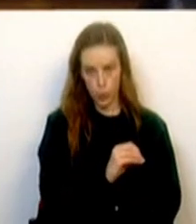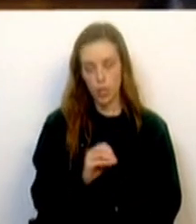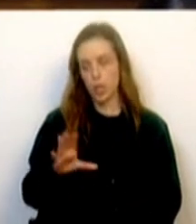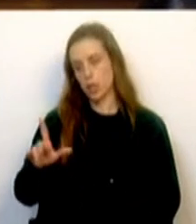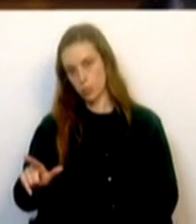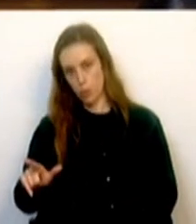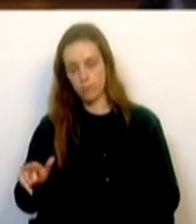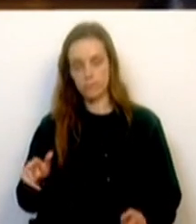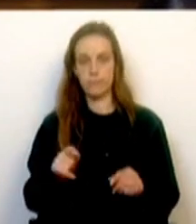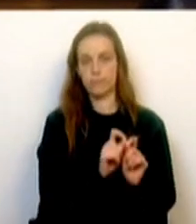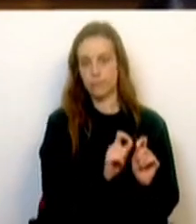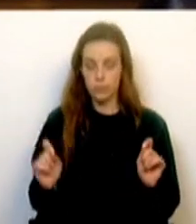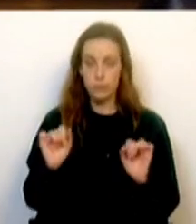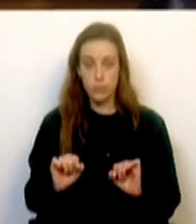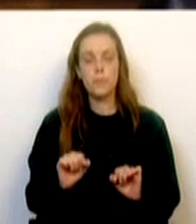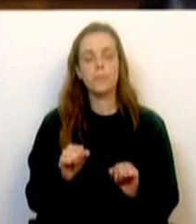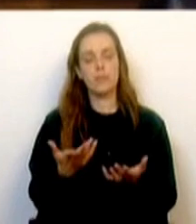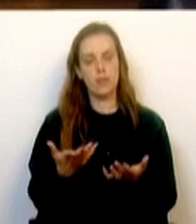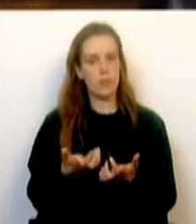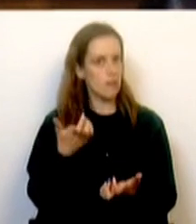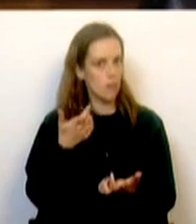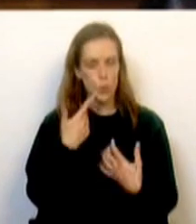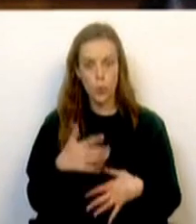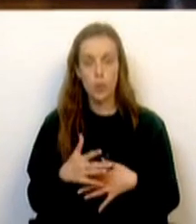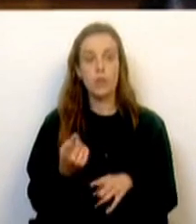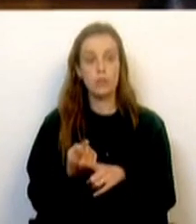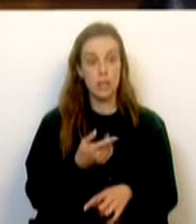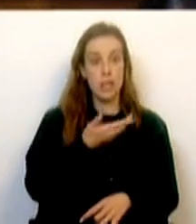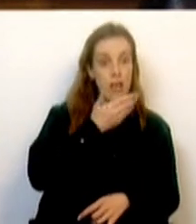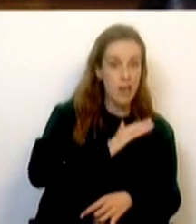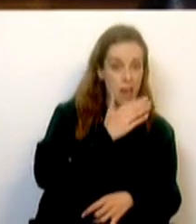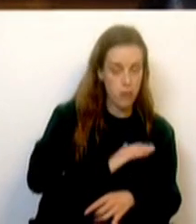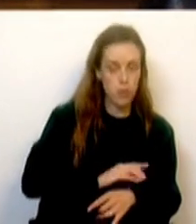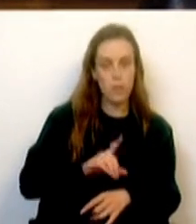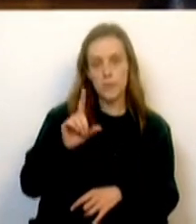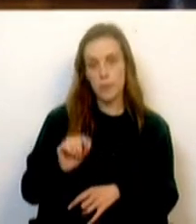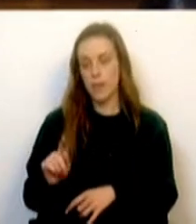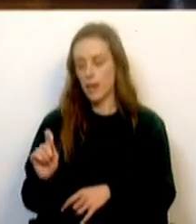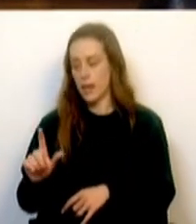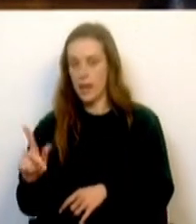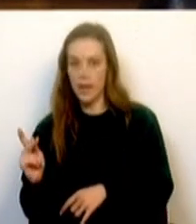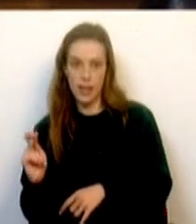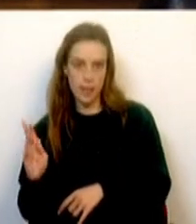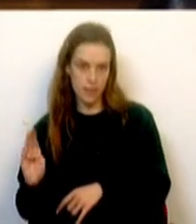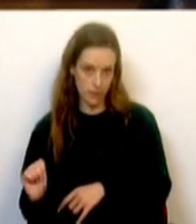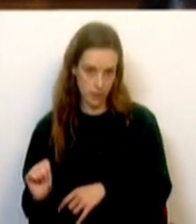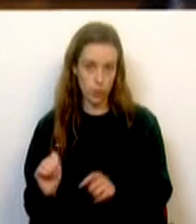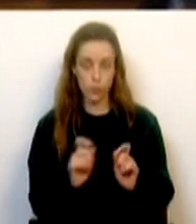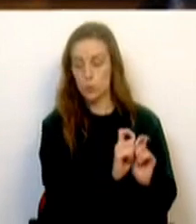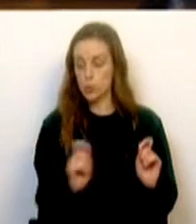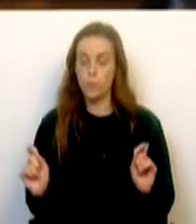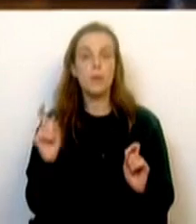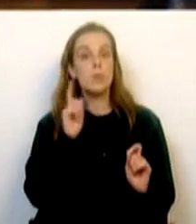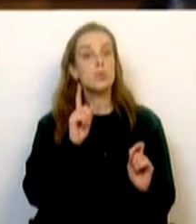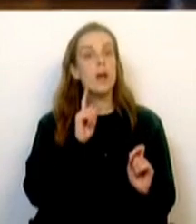Internacional Sul ganha relevância. E a linha entre Évora e Elvas, em execução num dos mais importantes